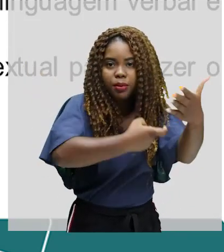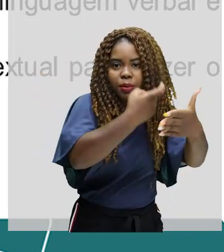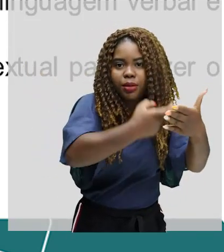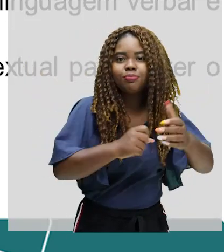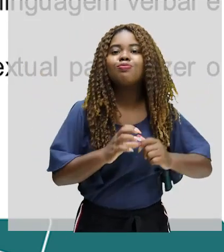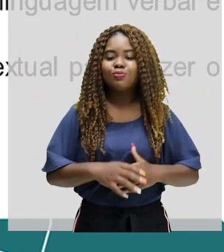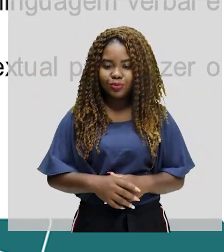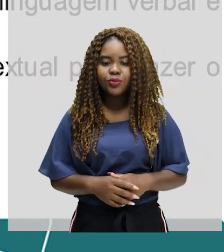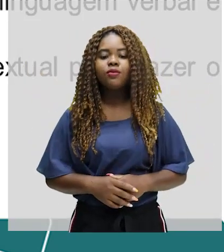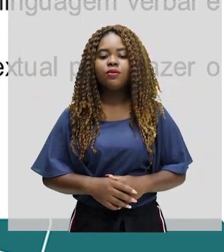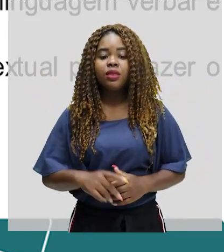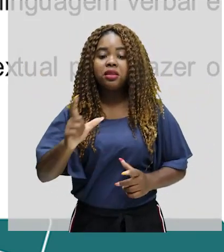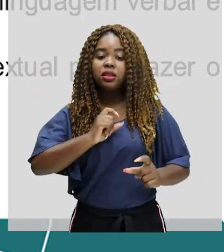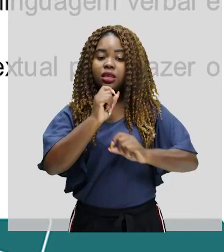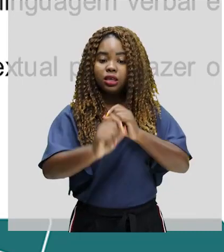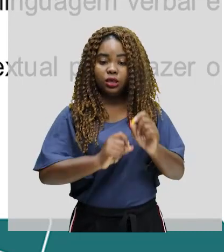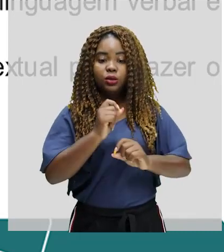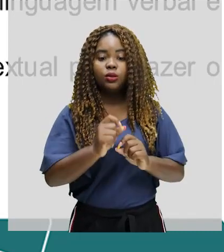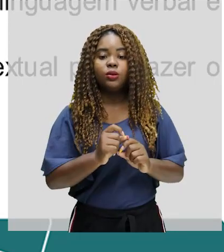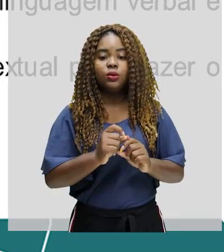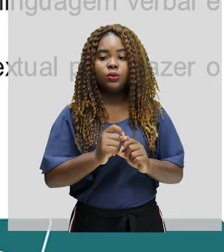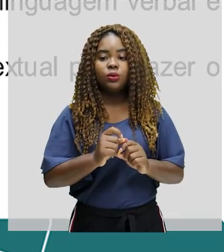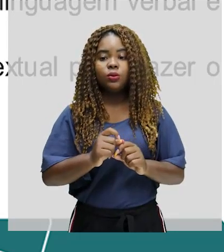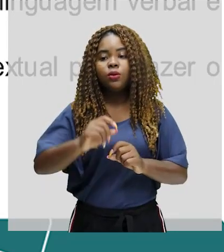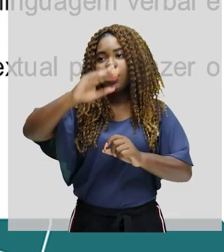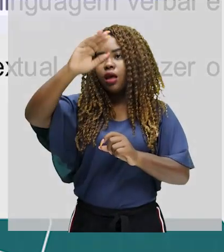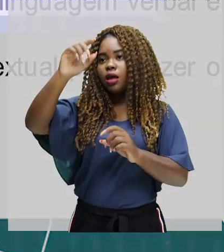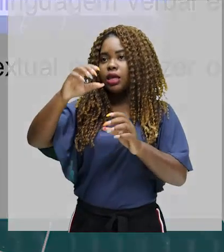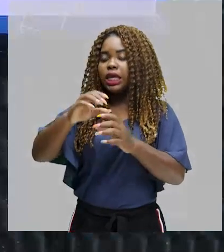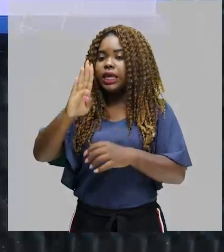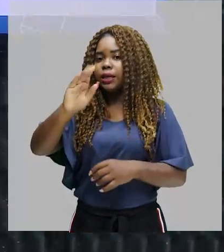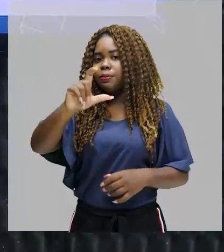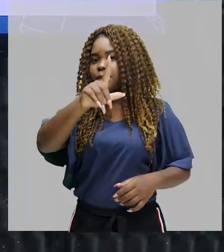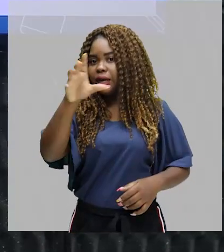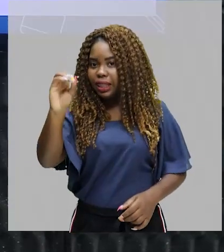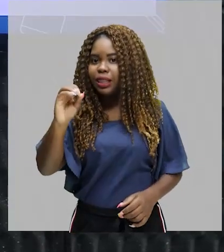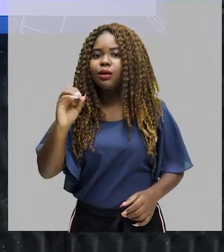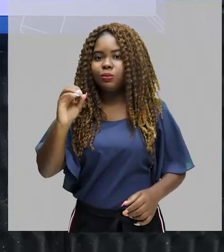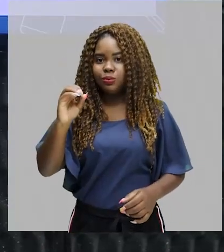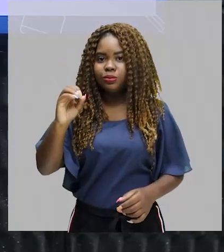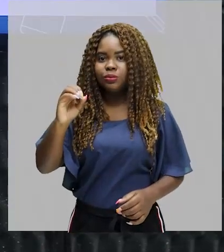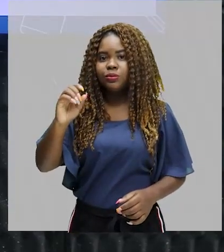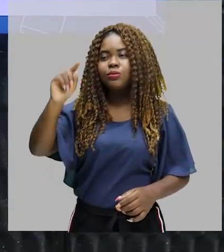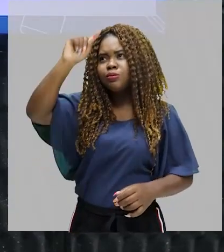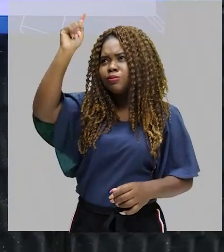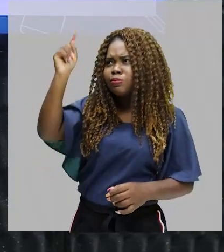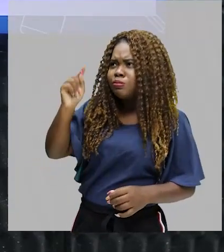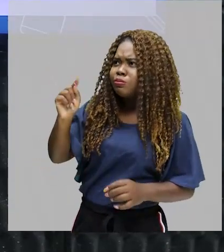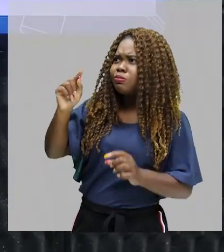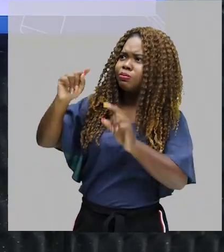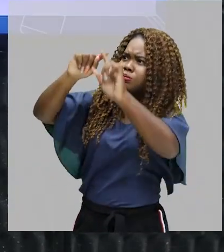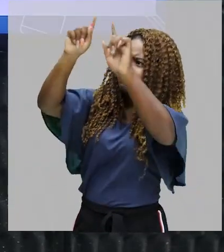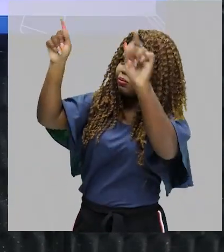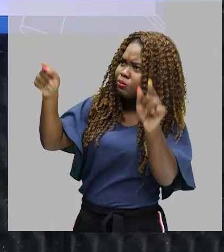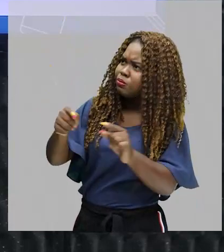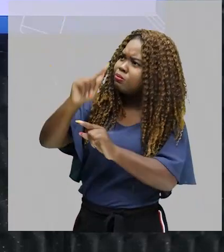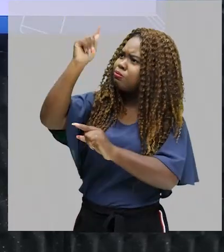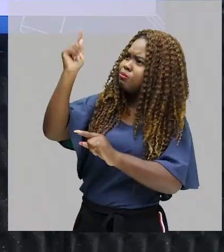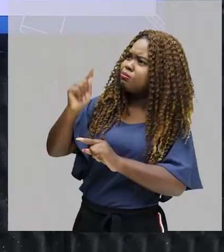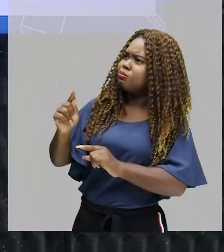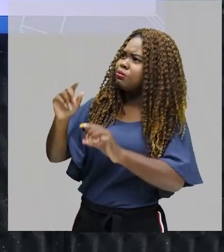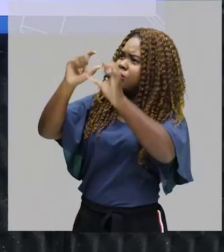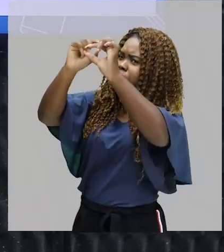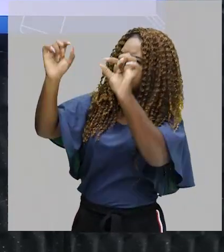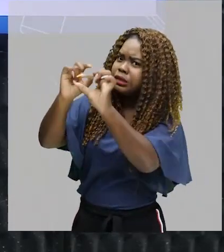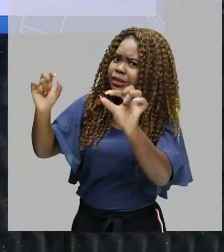são empregados balões com textos escritos. O formato desses balões também transmite intenções distintas. Então, certamente vocês têm muito